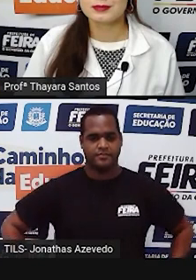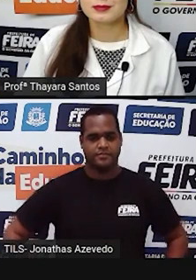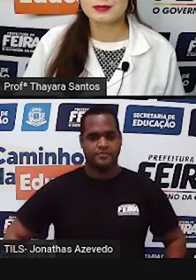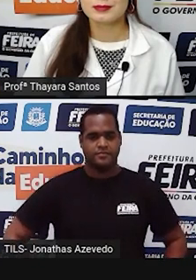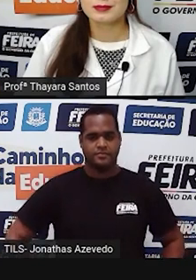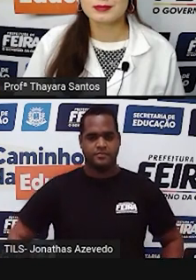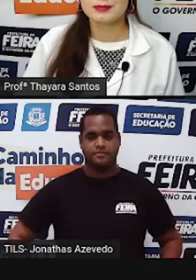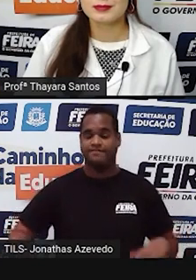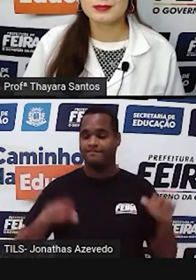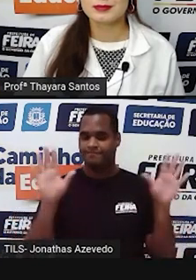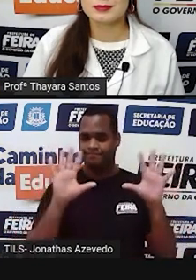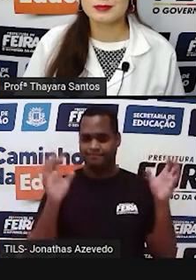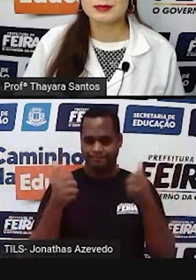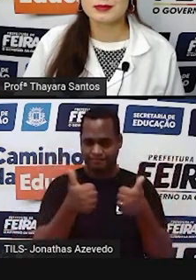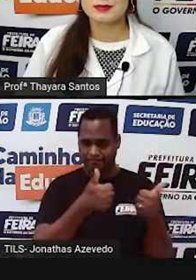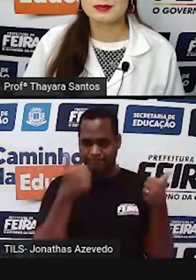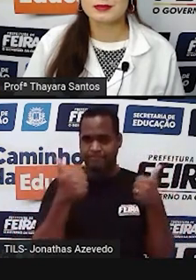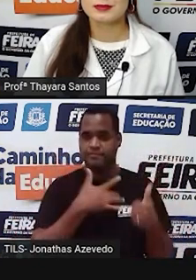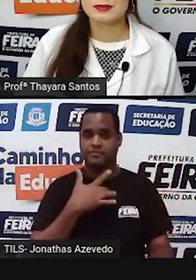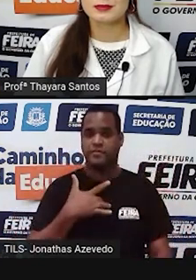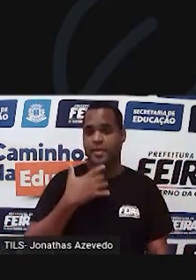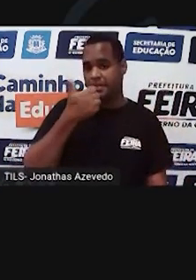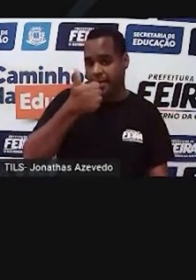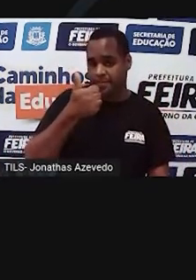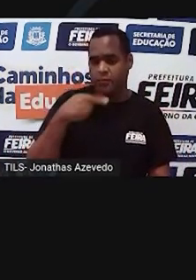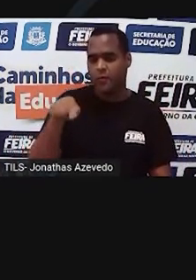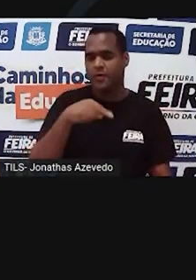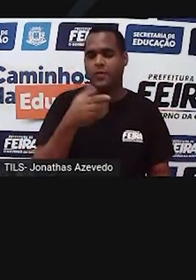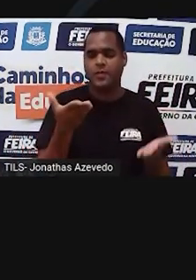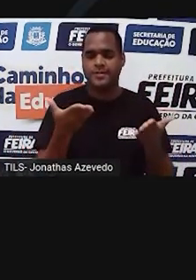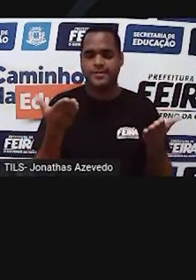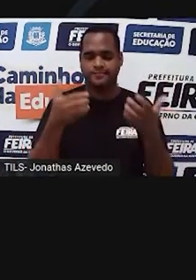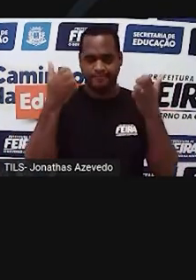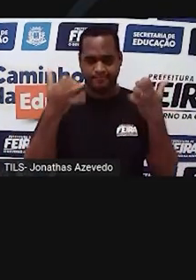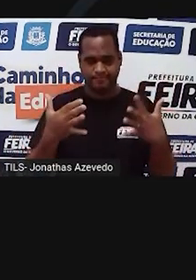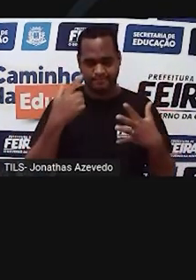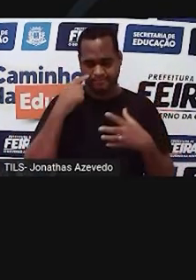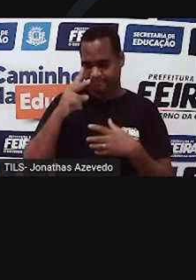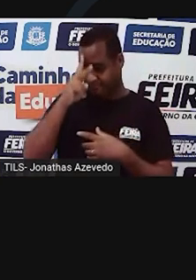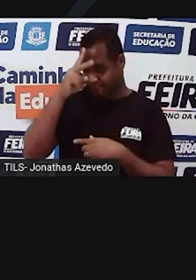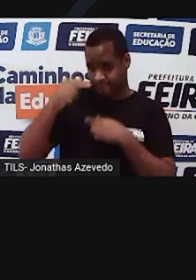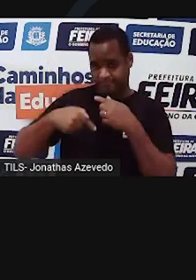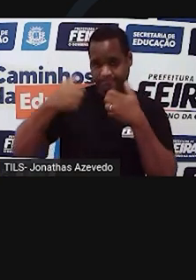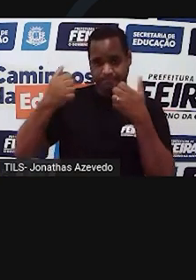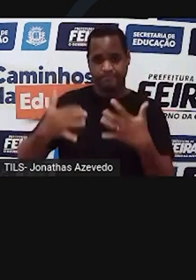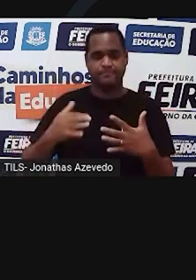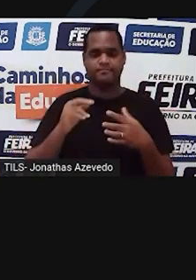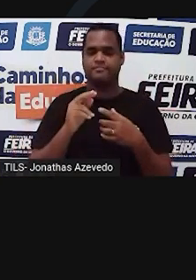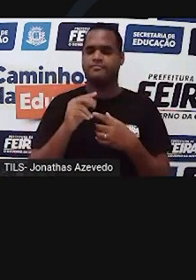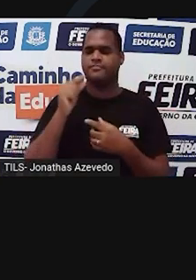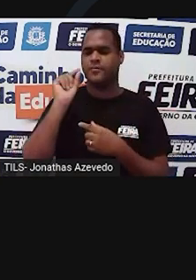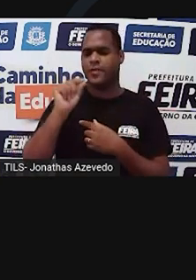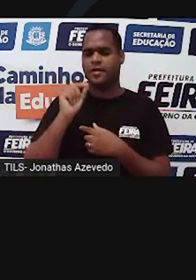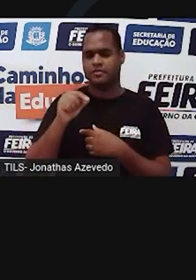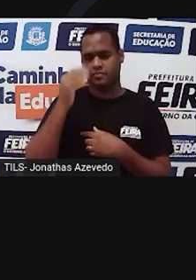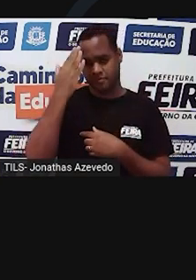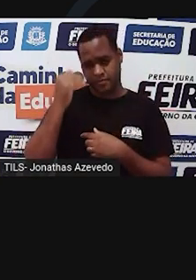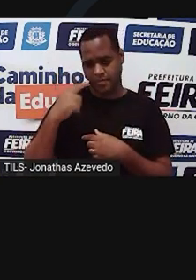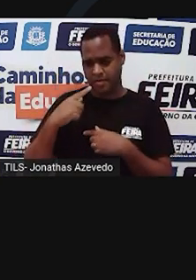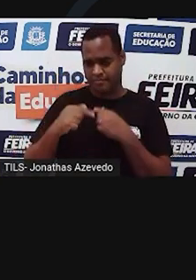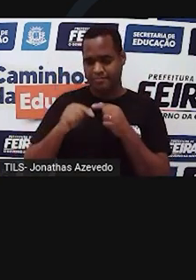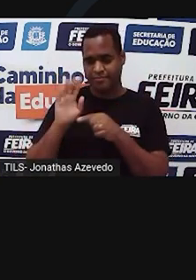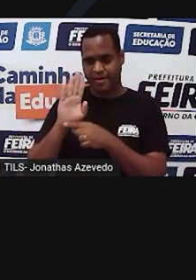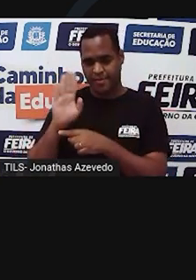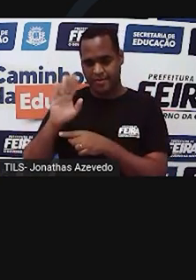Olá, tudo bom com você? Hoje, vamos falar sobre a história da genética. A genética é a parte da biologia que